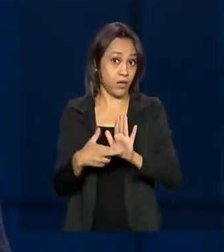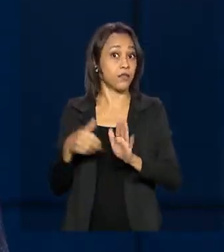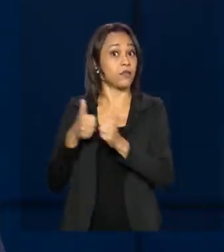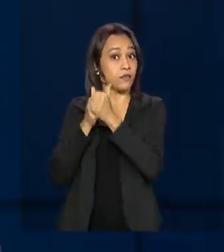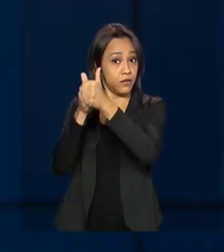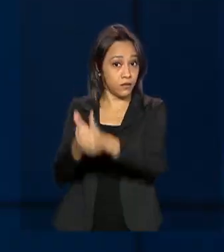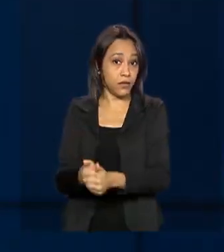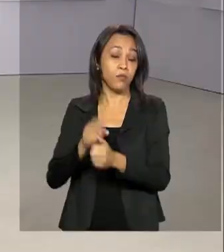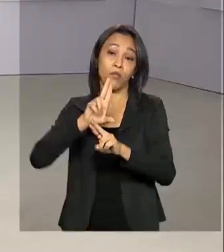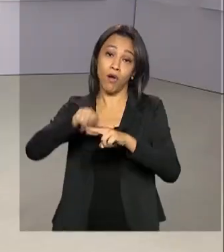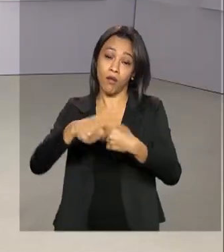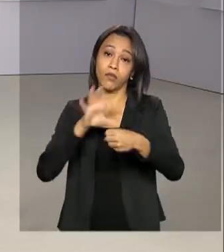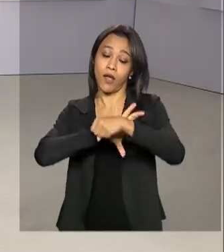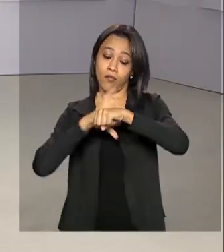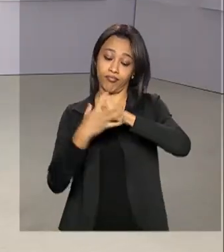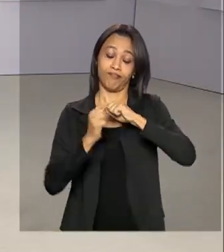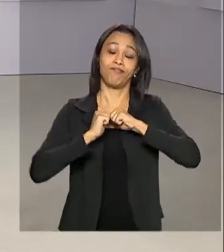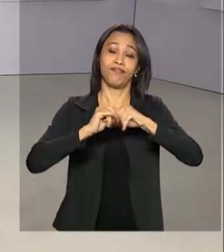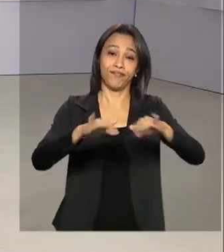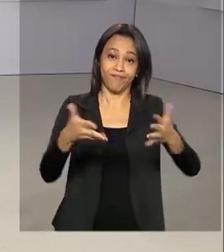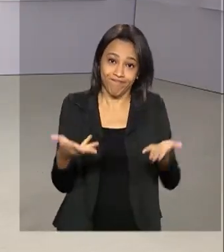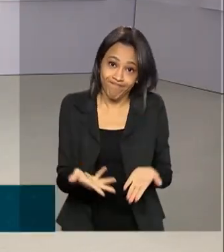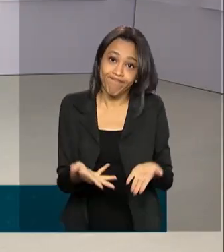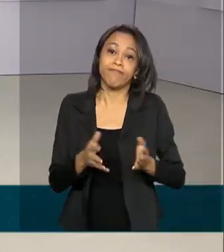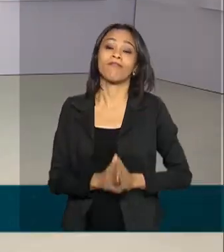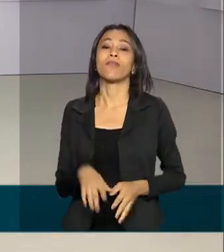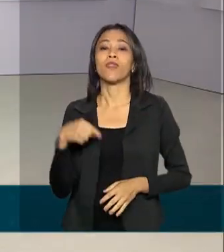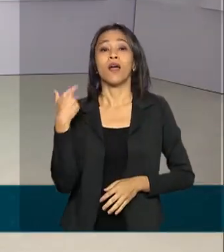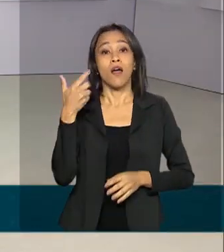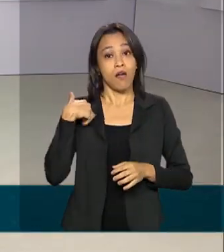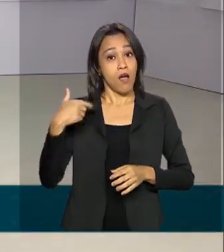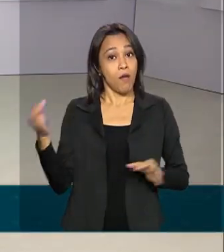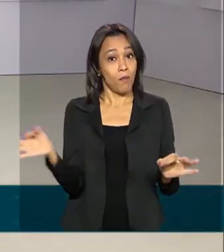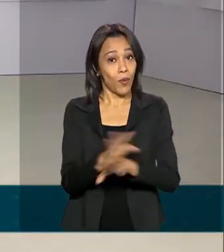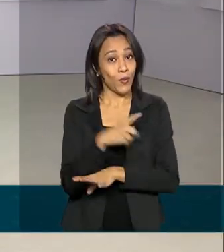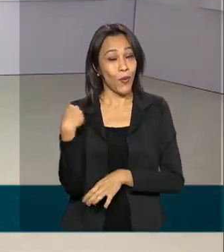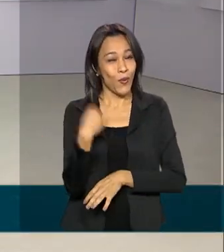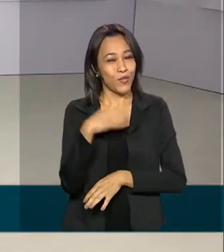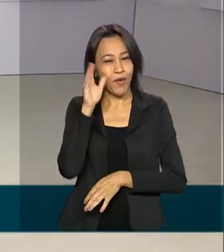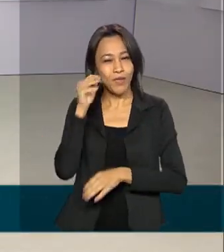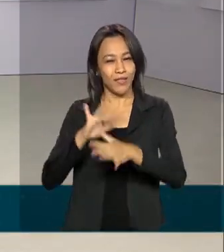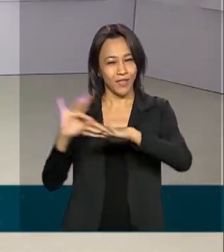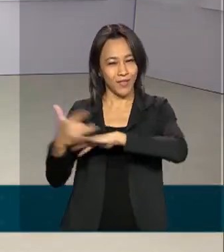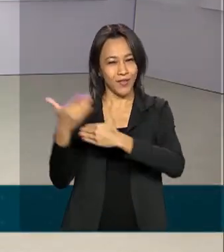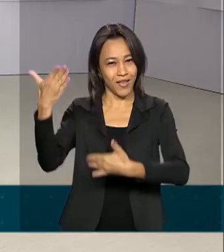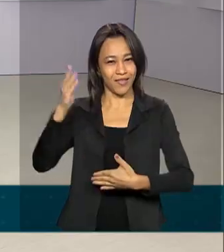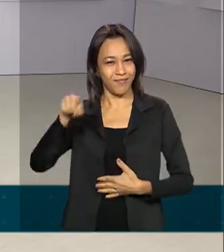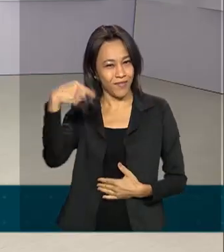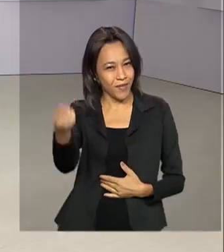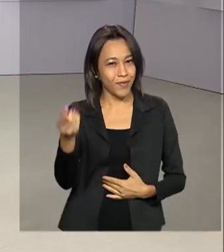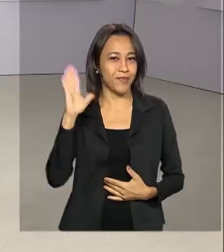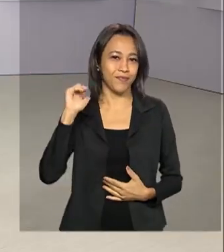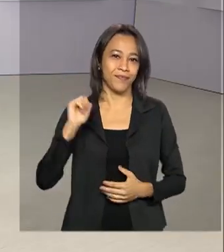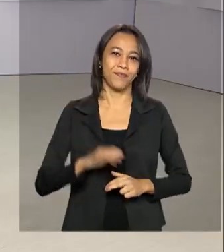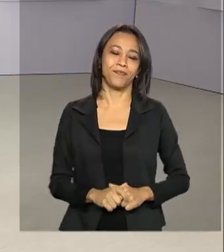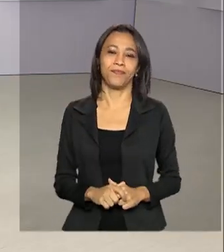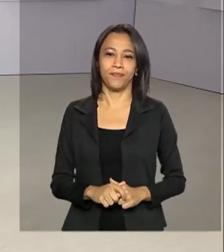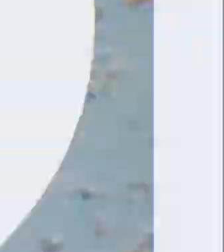causa da pandemia. A gente fica por aqui. Outras informações em nossas redes sociais. Até a próxima. Tchau, tchau.